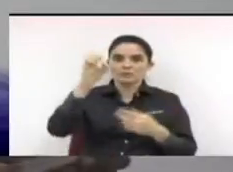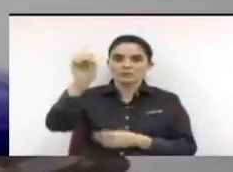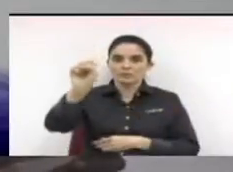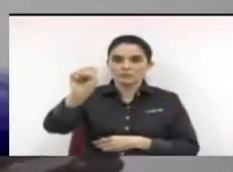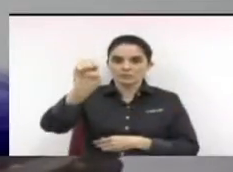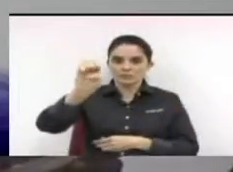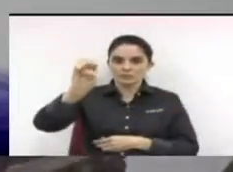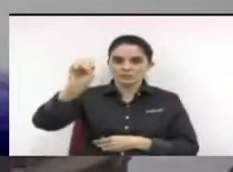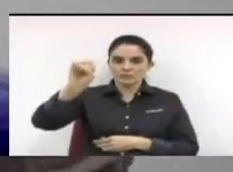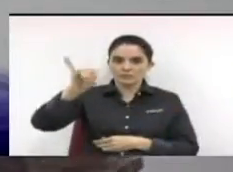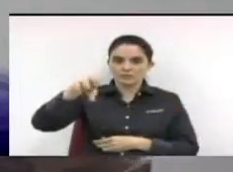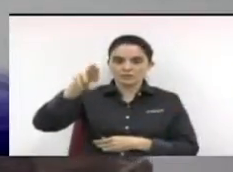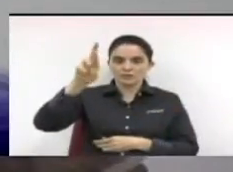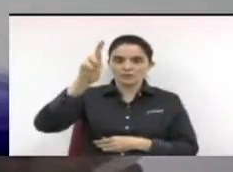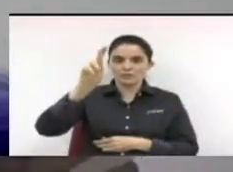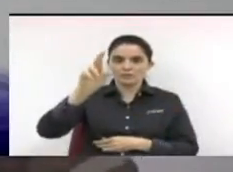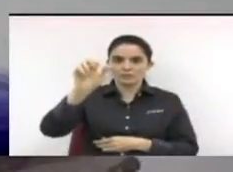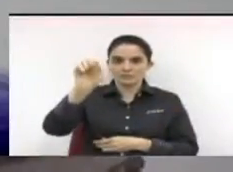diretora Sandra Regina.